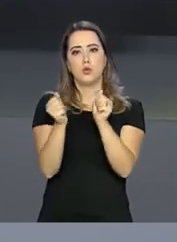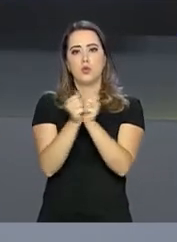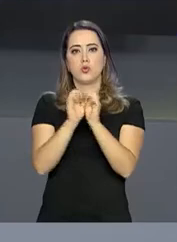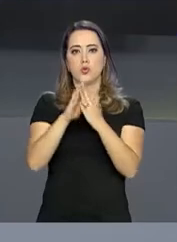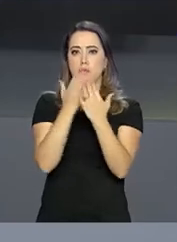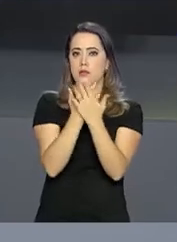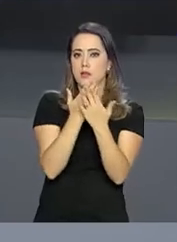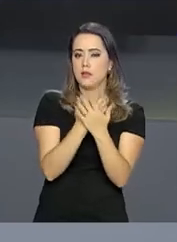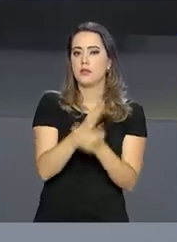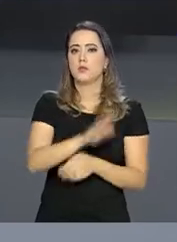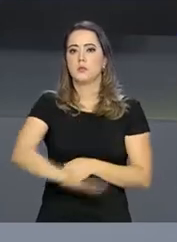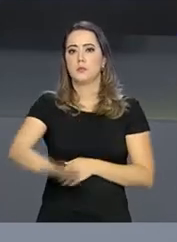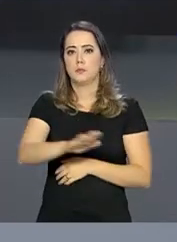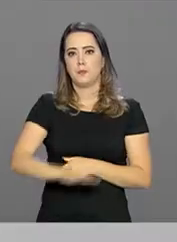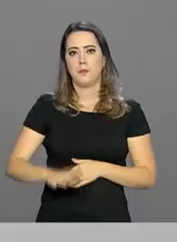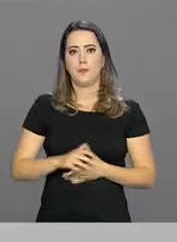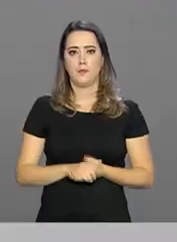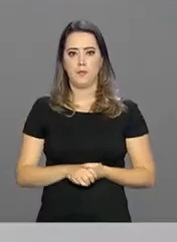as creches e as escolas.